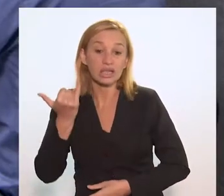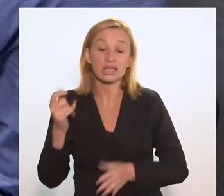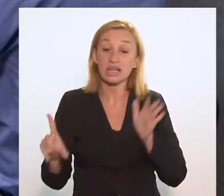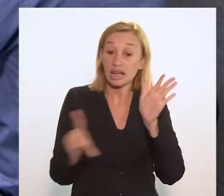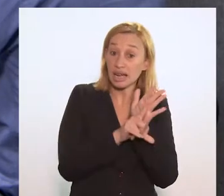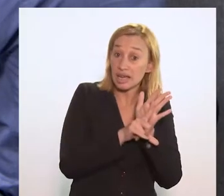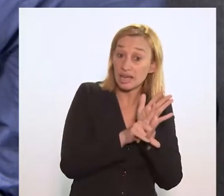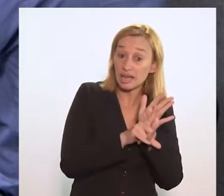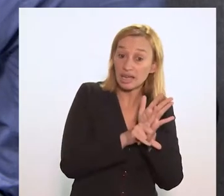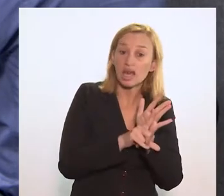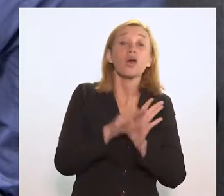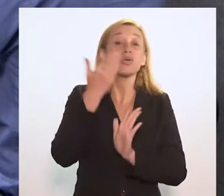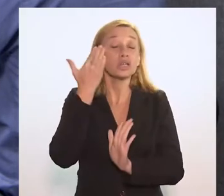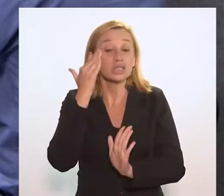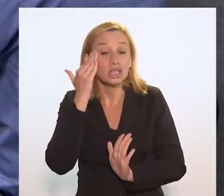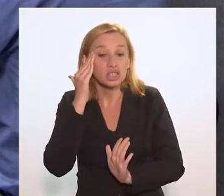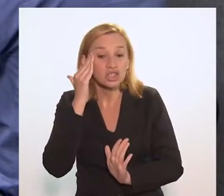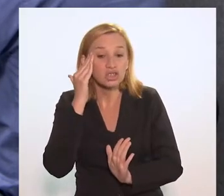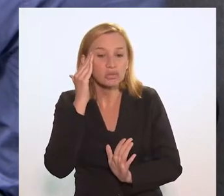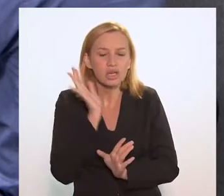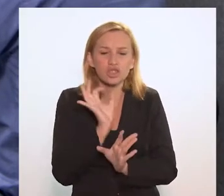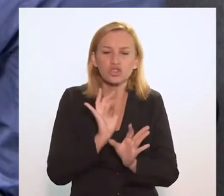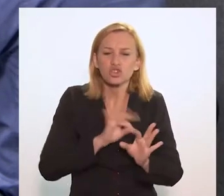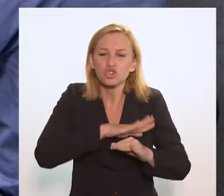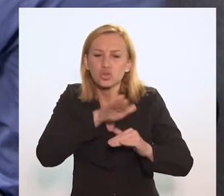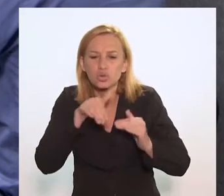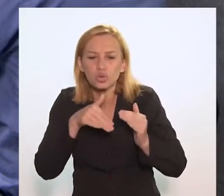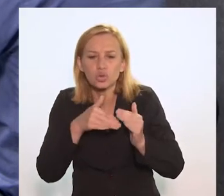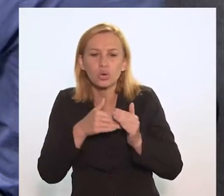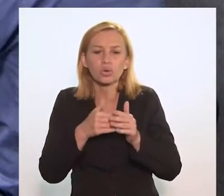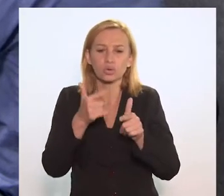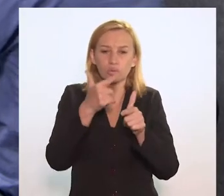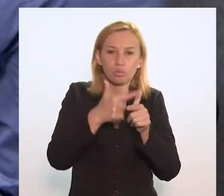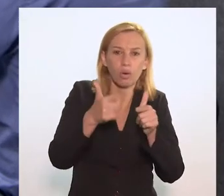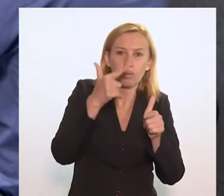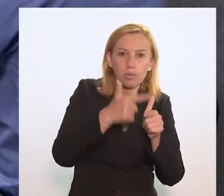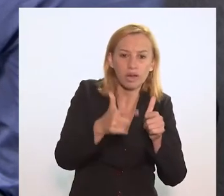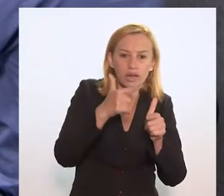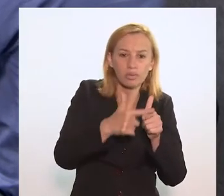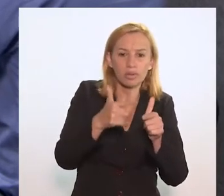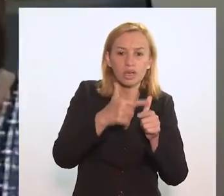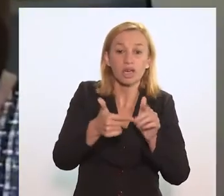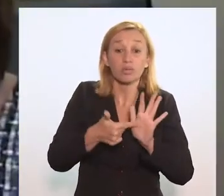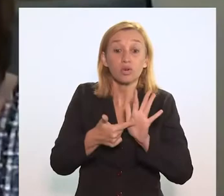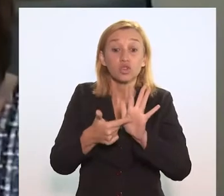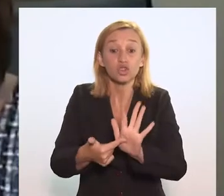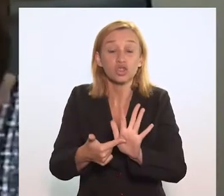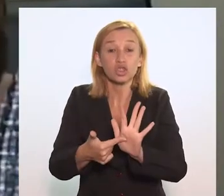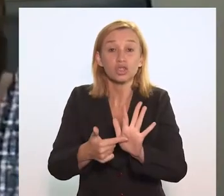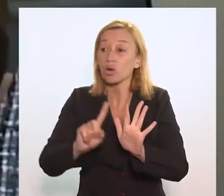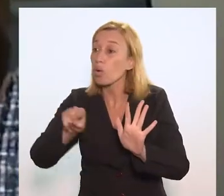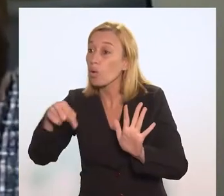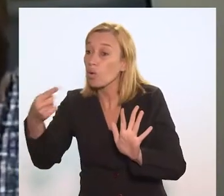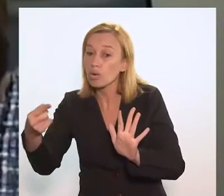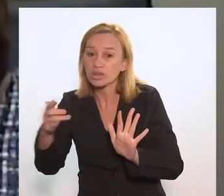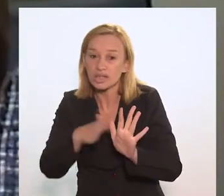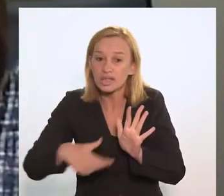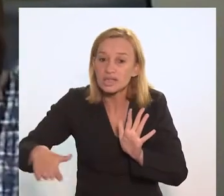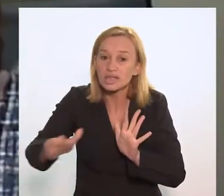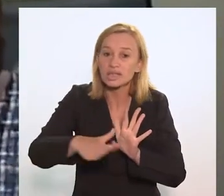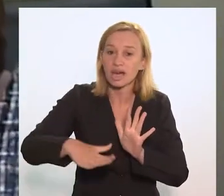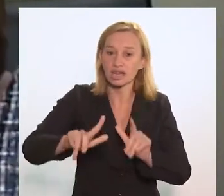exatamente dar o entendimento orgânico a esse problema e trazendo as outras